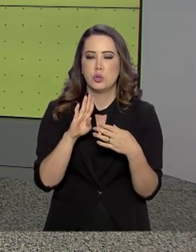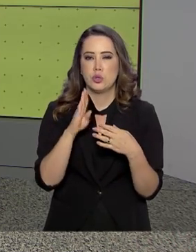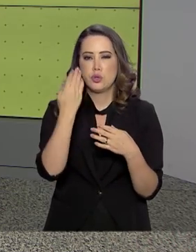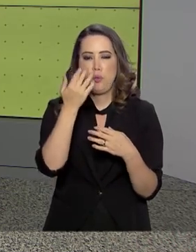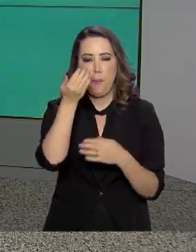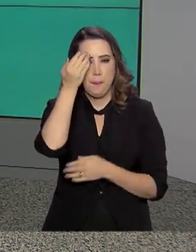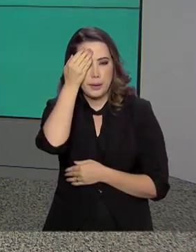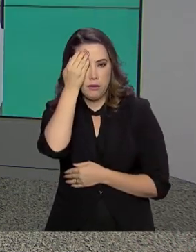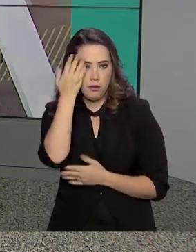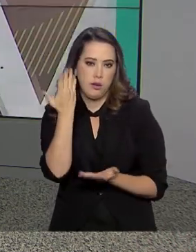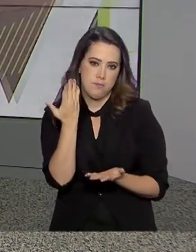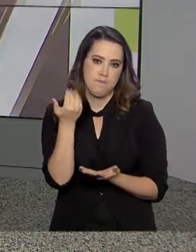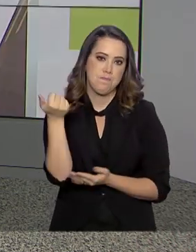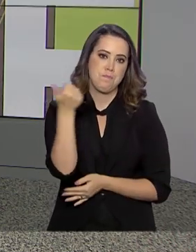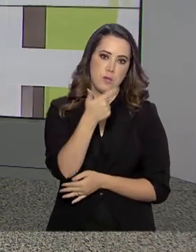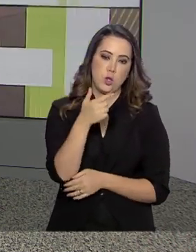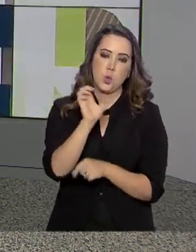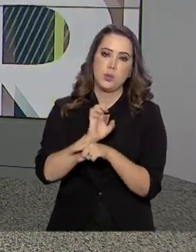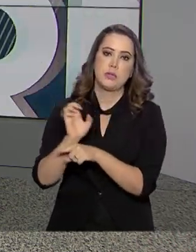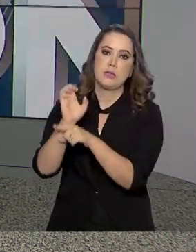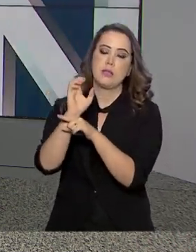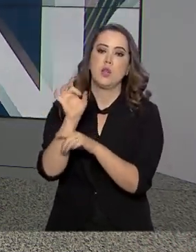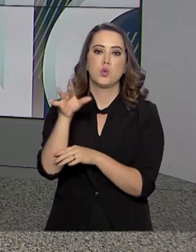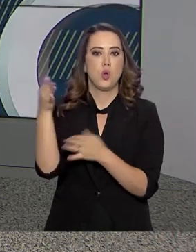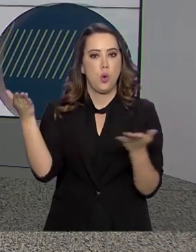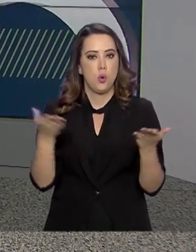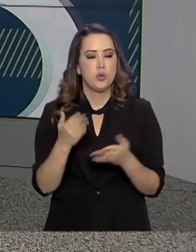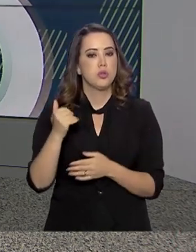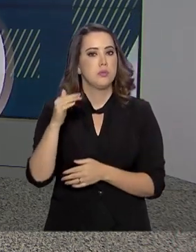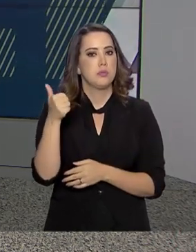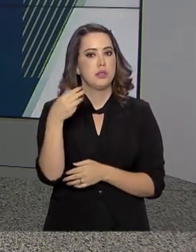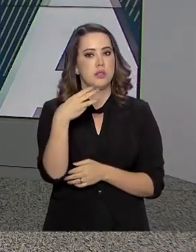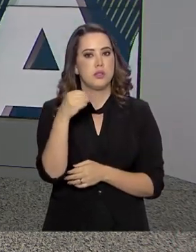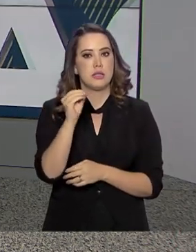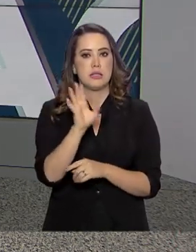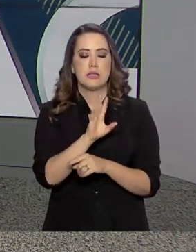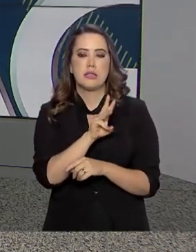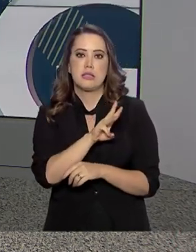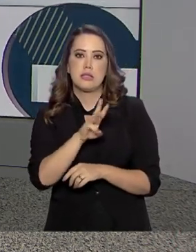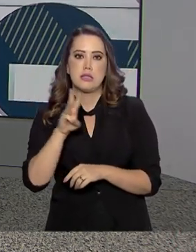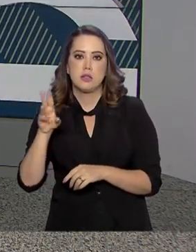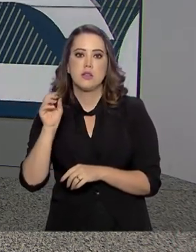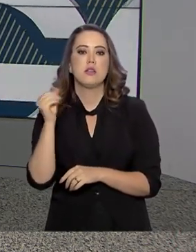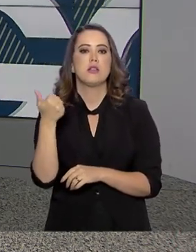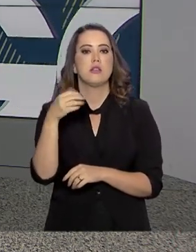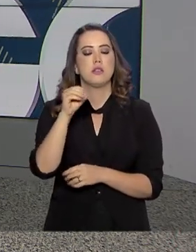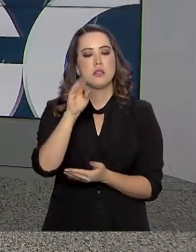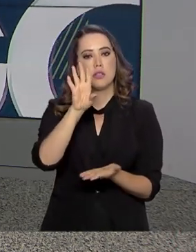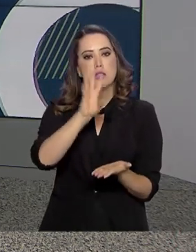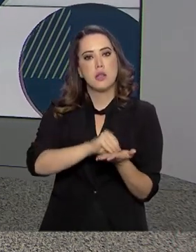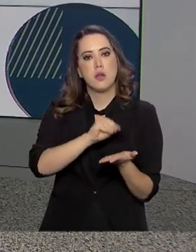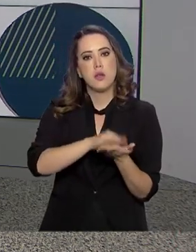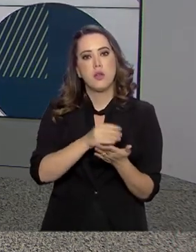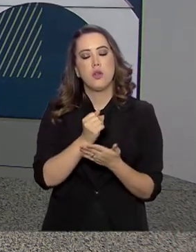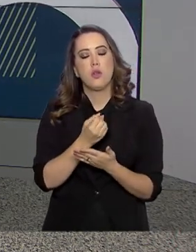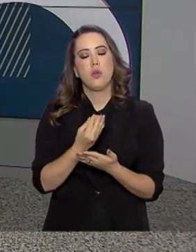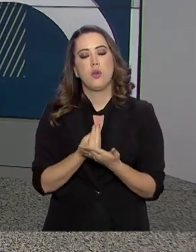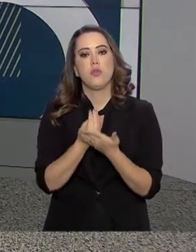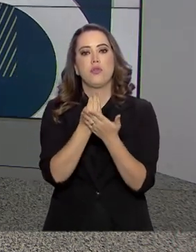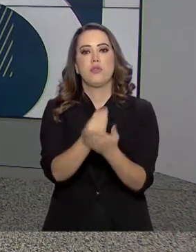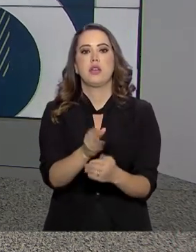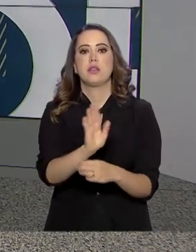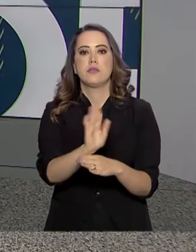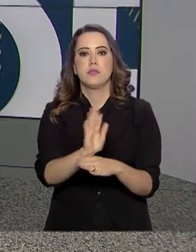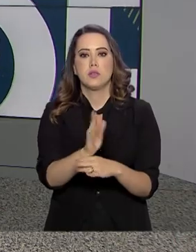em 12 estados. Só hoje, mais de 130 sites e 100 aplicativos que oferecem filmes e séries de forma